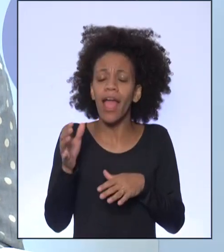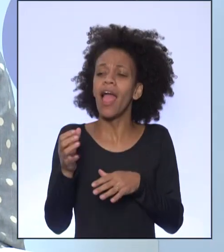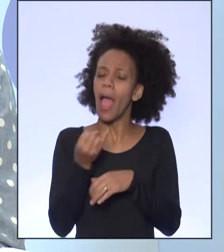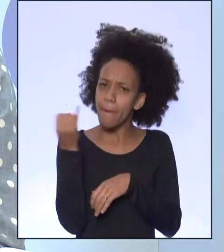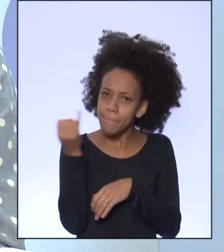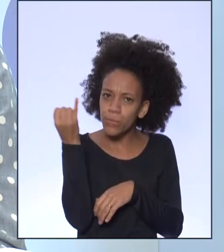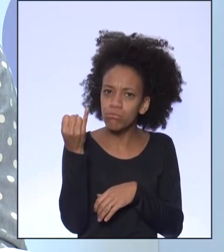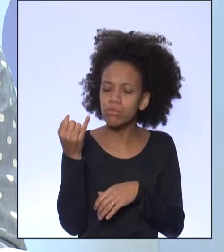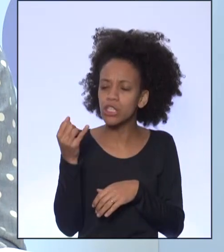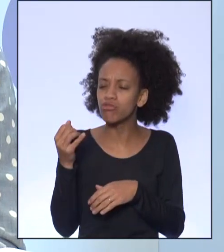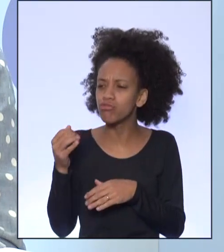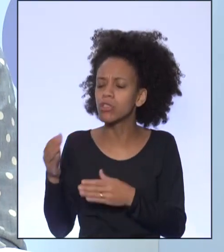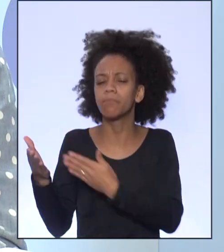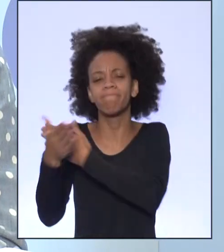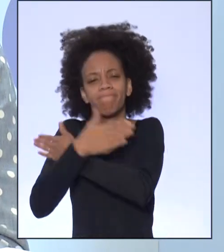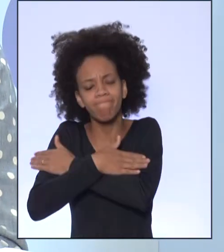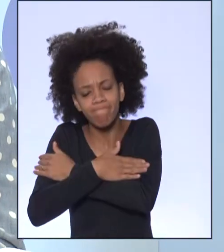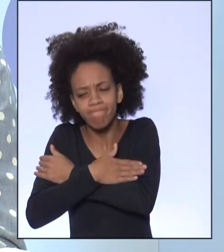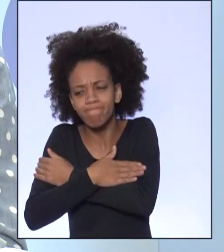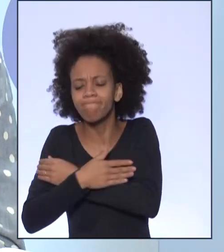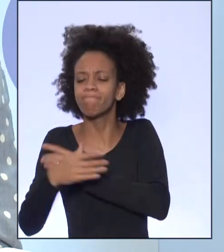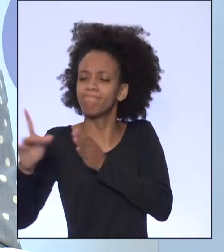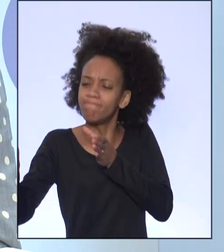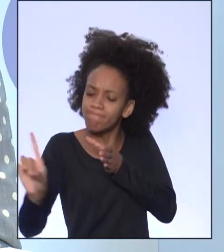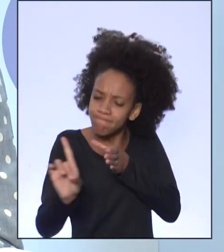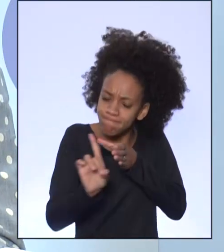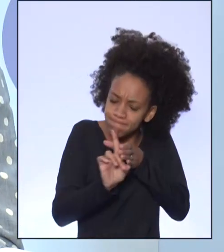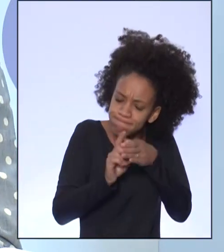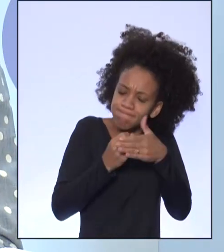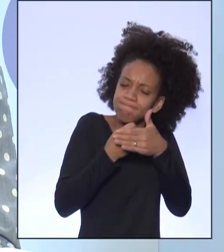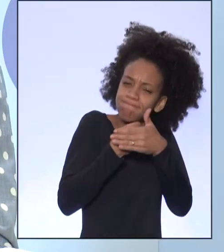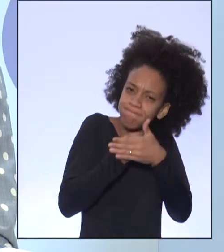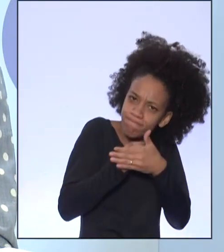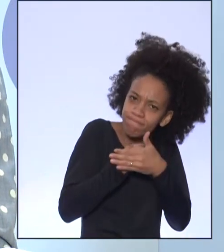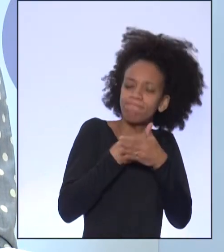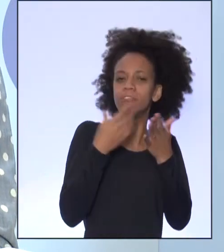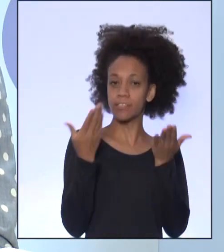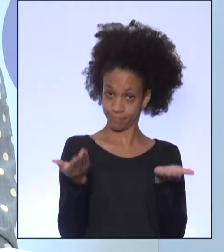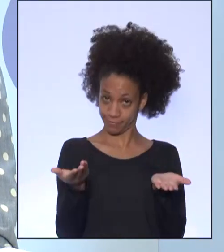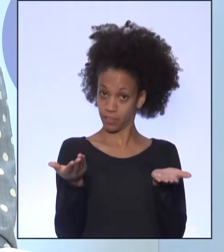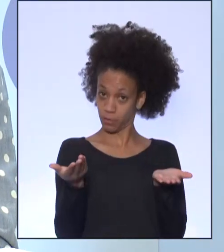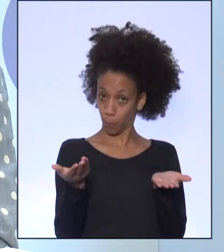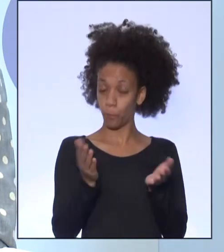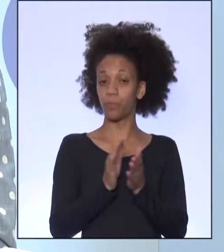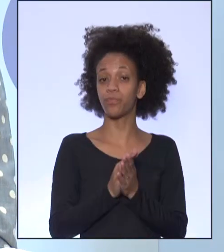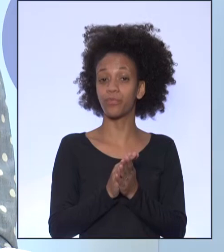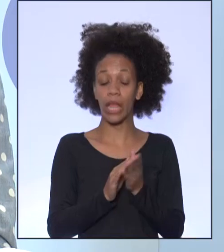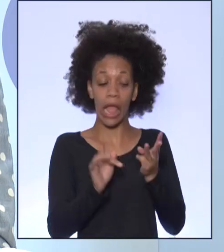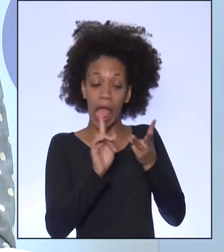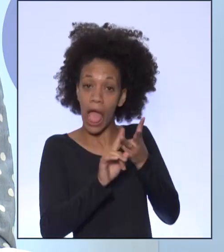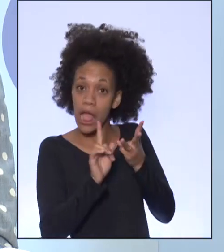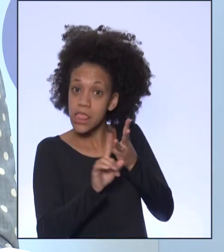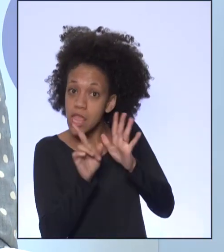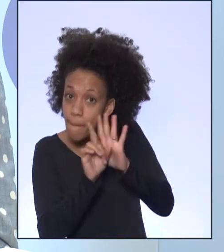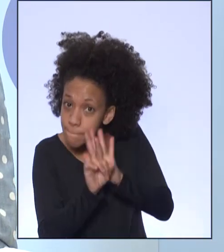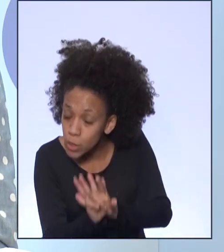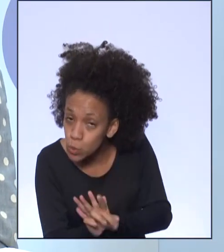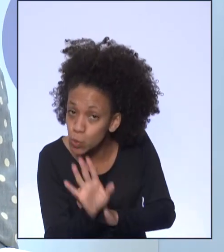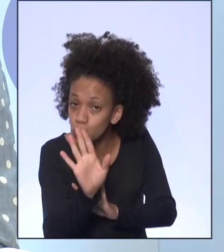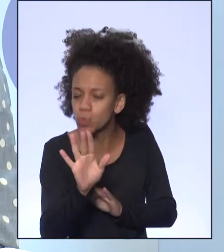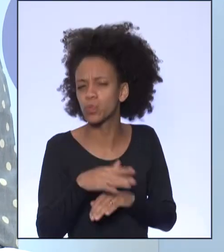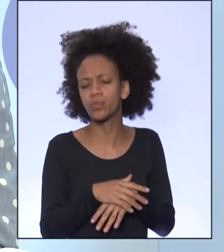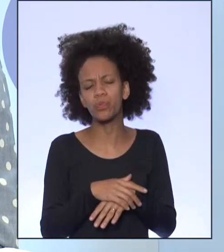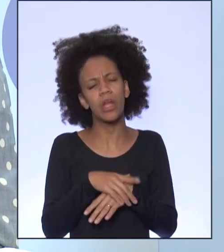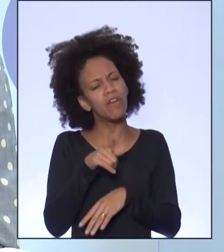com essas pessoas que vêm de diferentes lugares. Vamos agora para o terceiro questionamento. Você